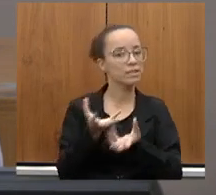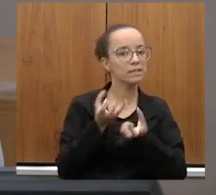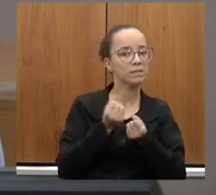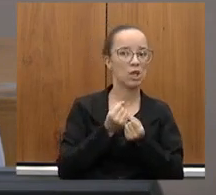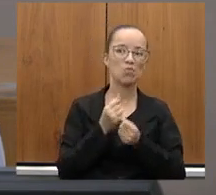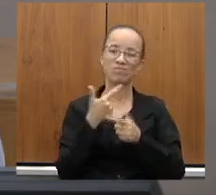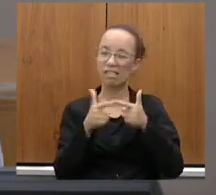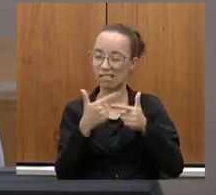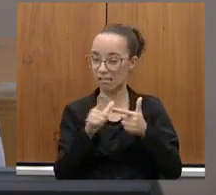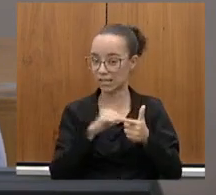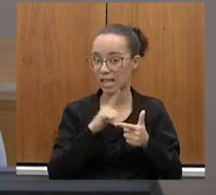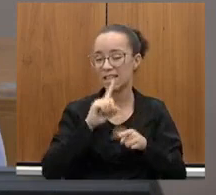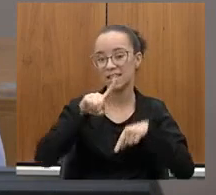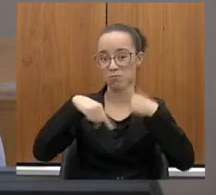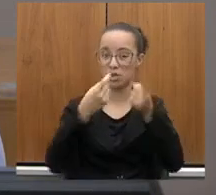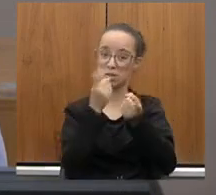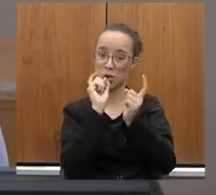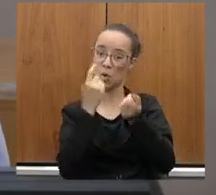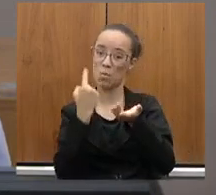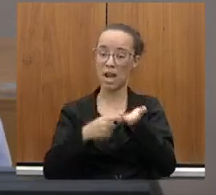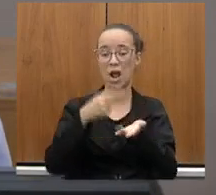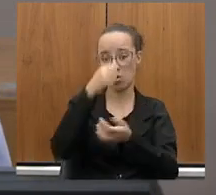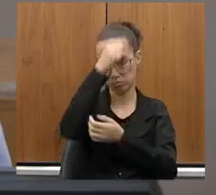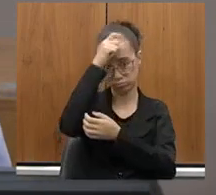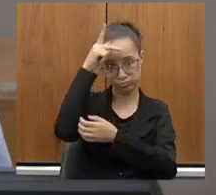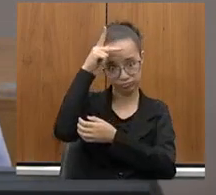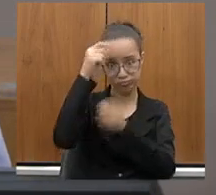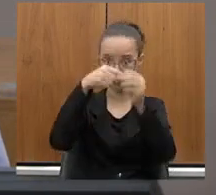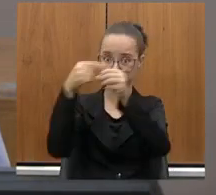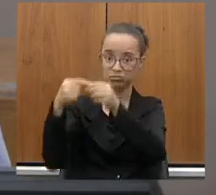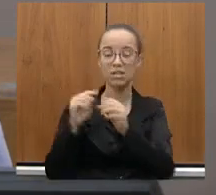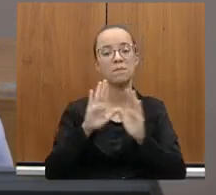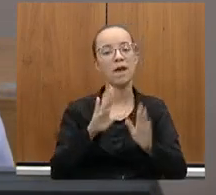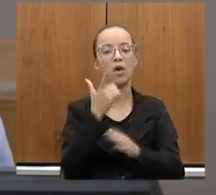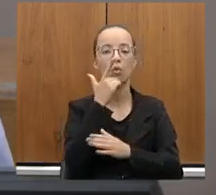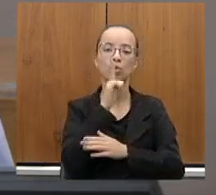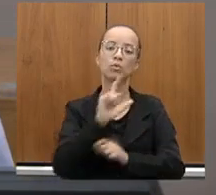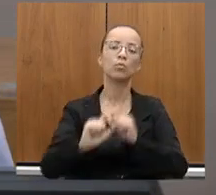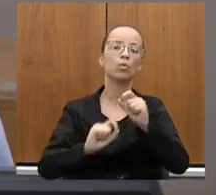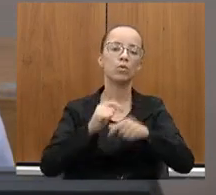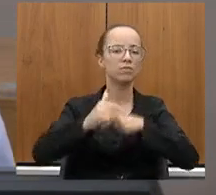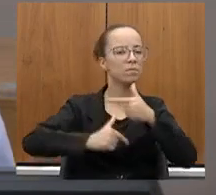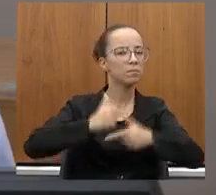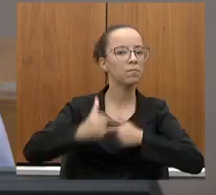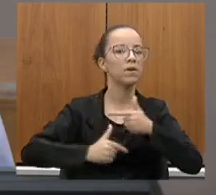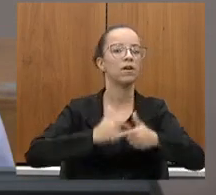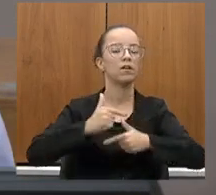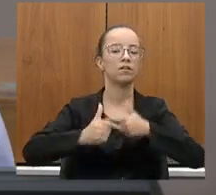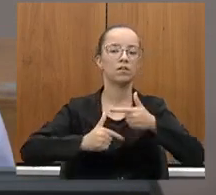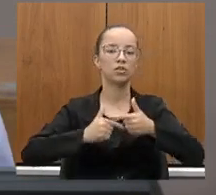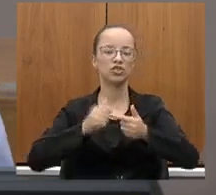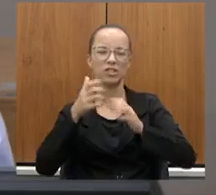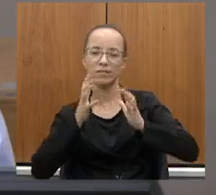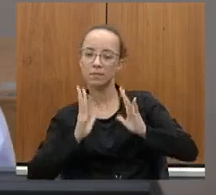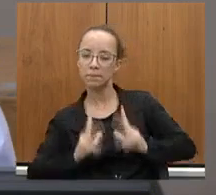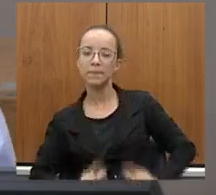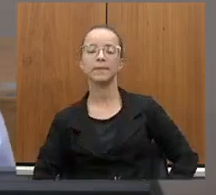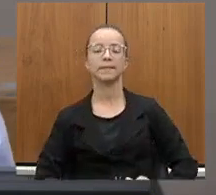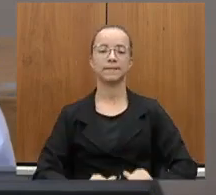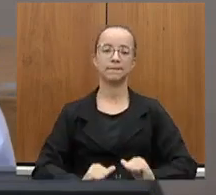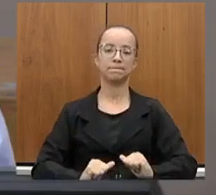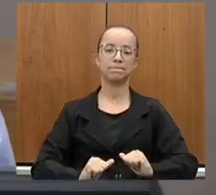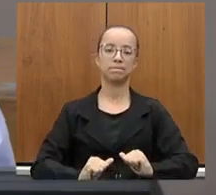marcar uma reunião em breve com os prefeitos, mas também conseguimos, com o trabalho de limpeza, de